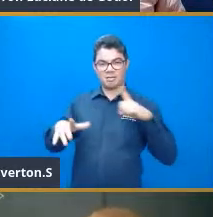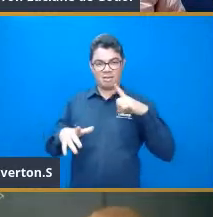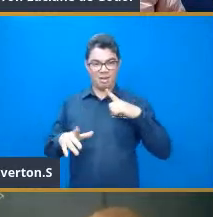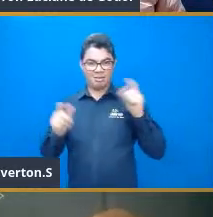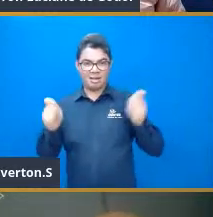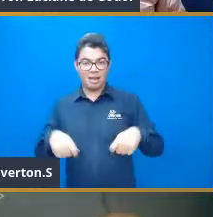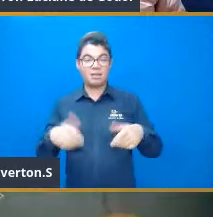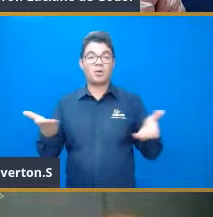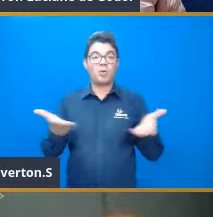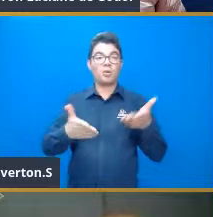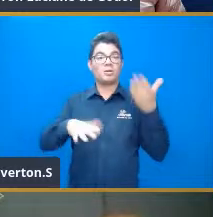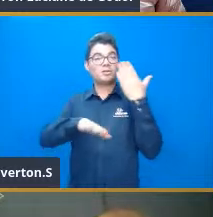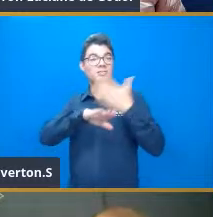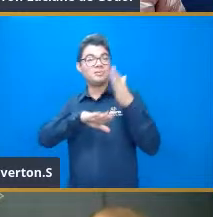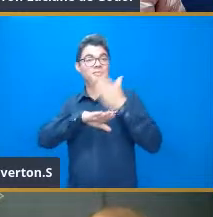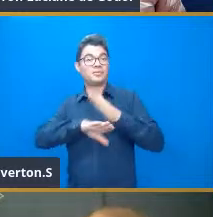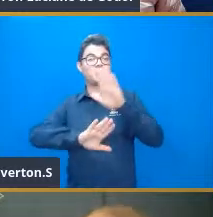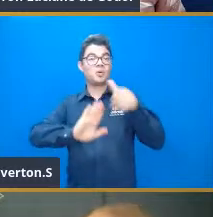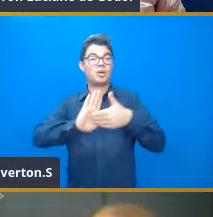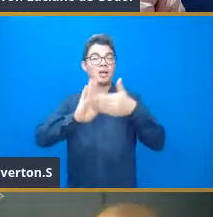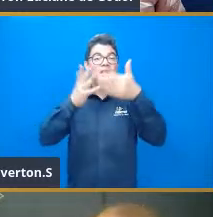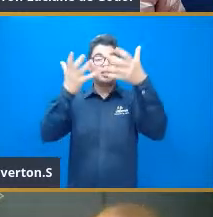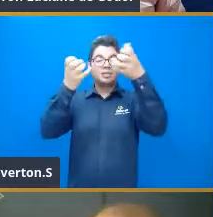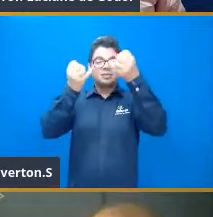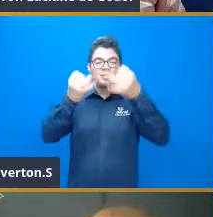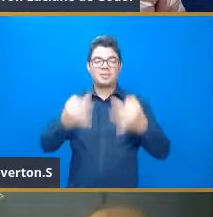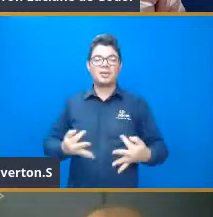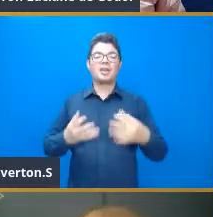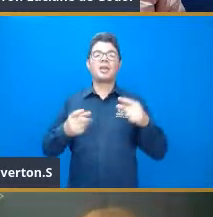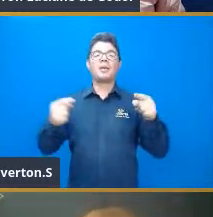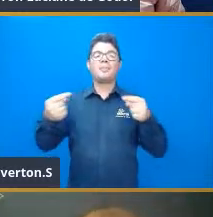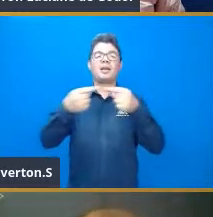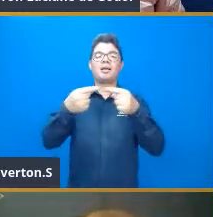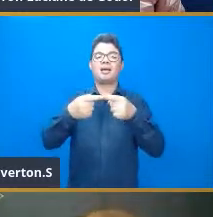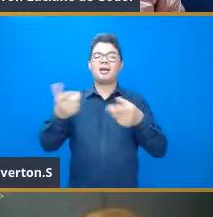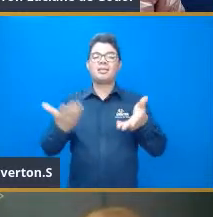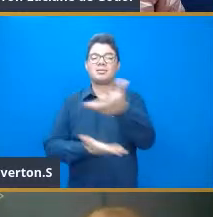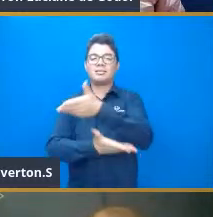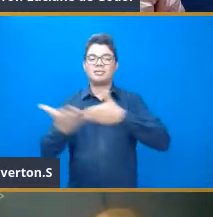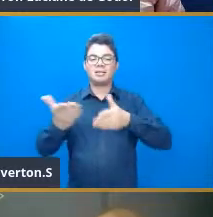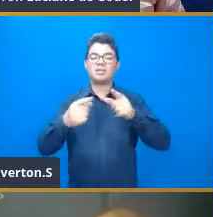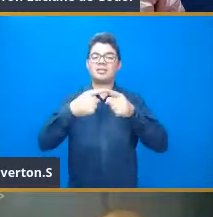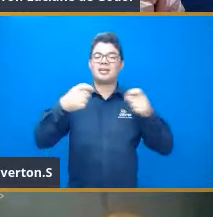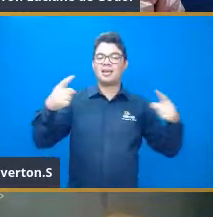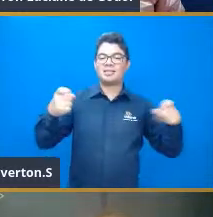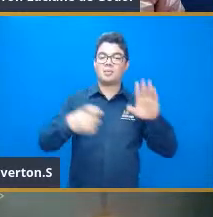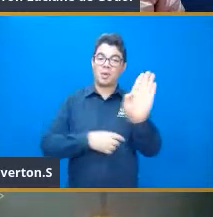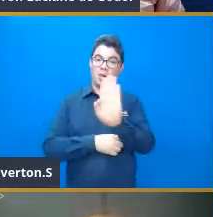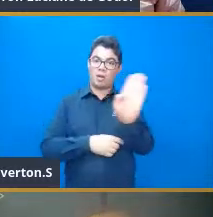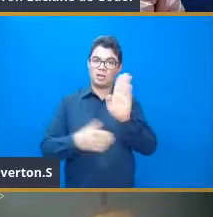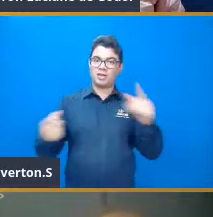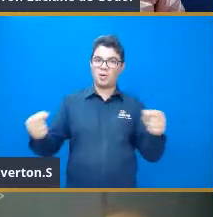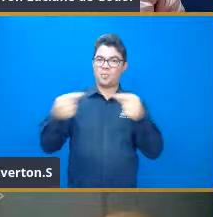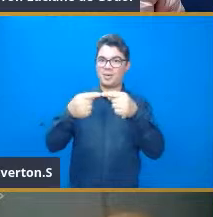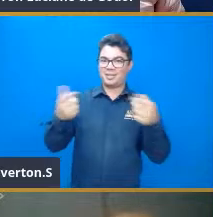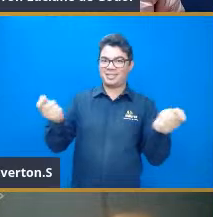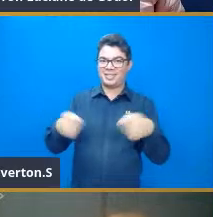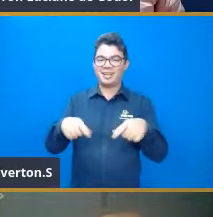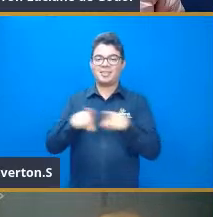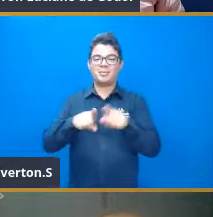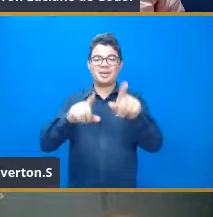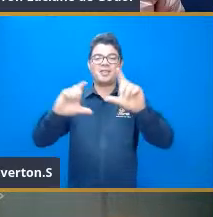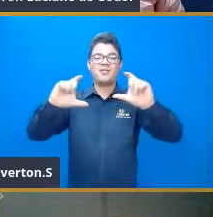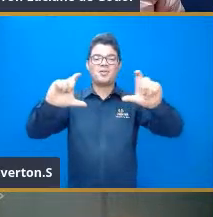preparamos, então, aula inteira de aplicações relacionadas às ciências biológicas e envolvendo, é claro, funções